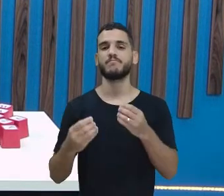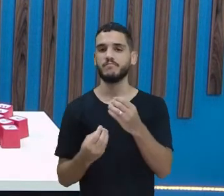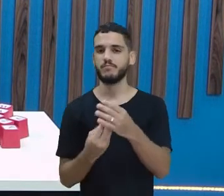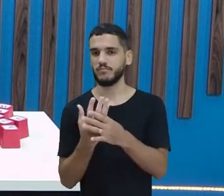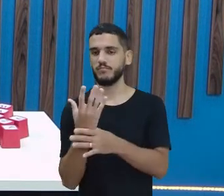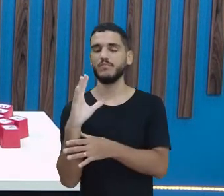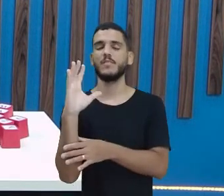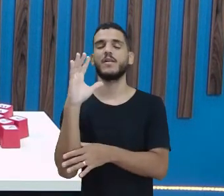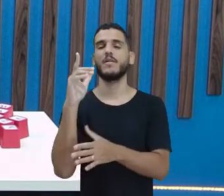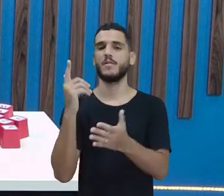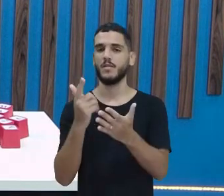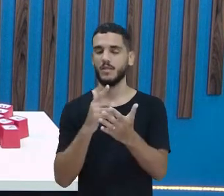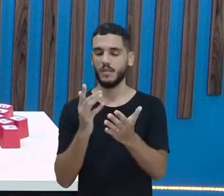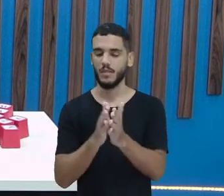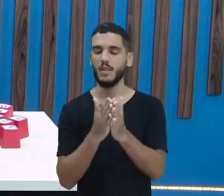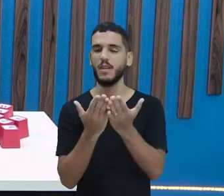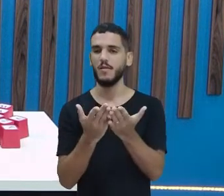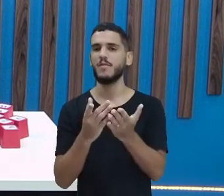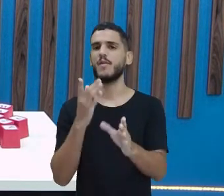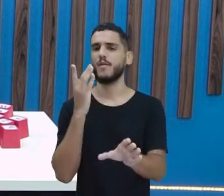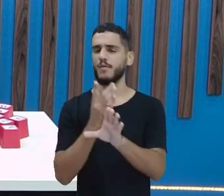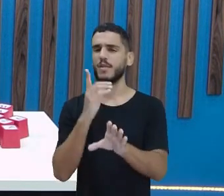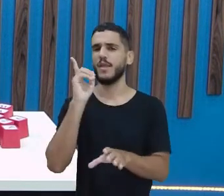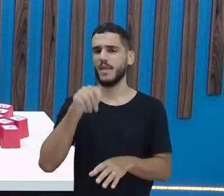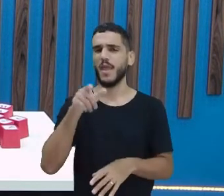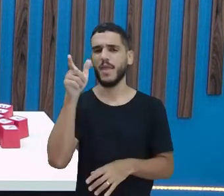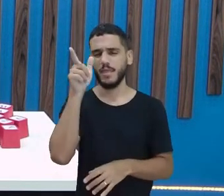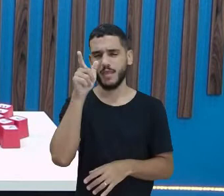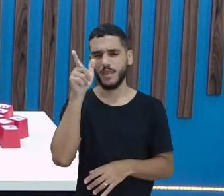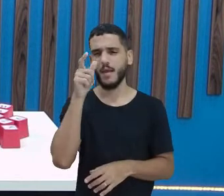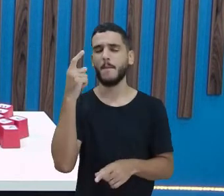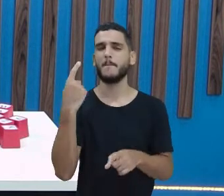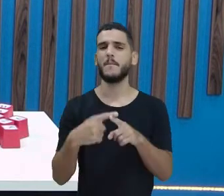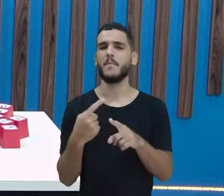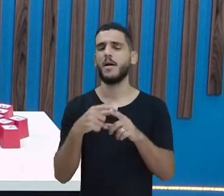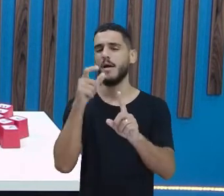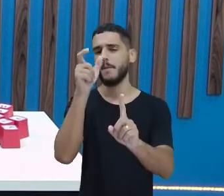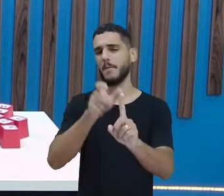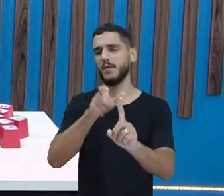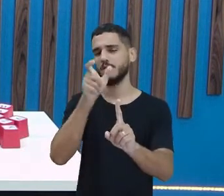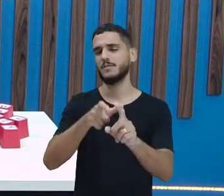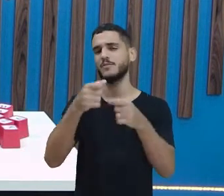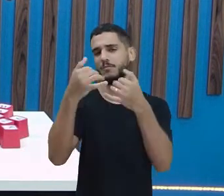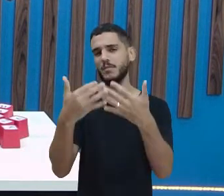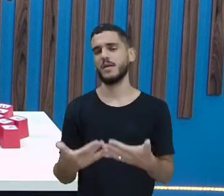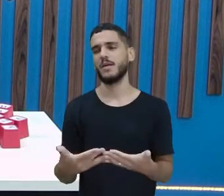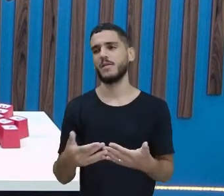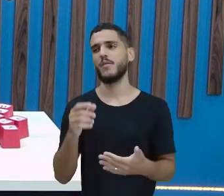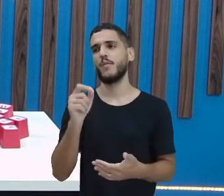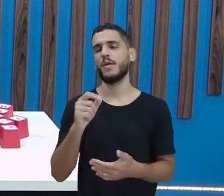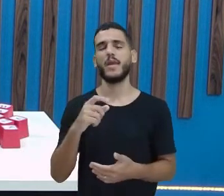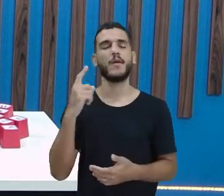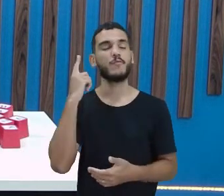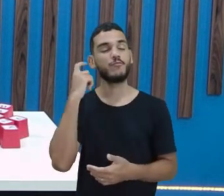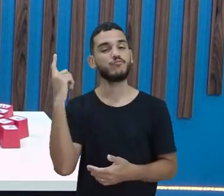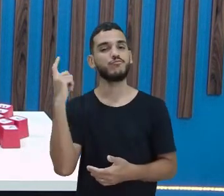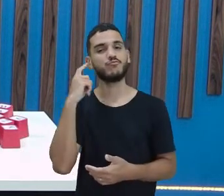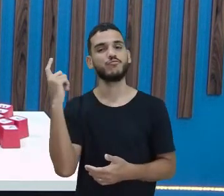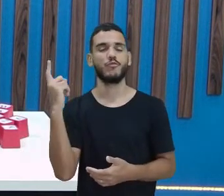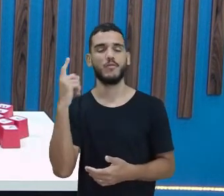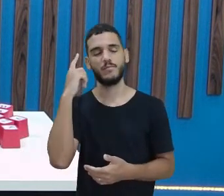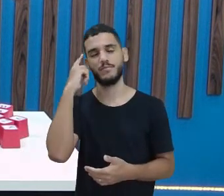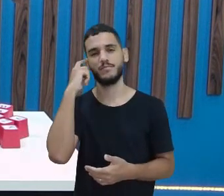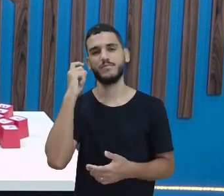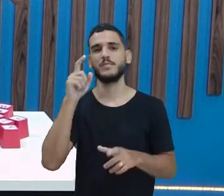que eu encontrei e achei bem interessante. Porque a personagem está falando justamente desse somzinho que as